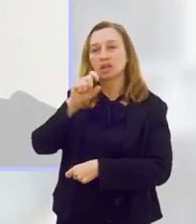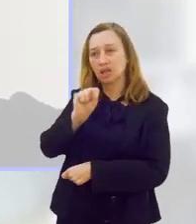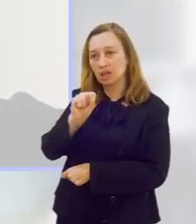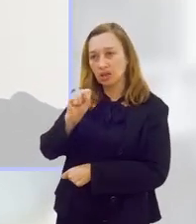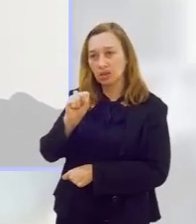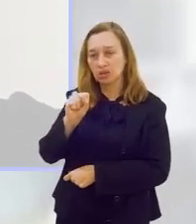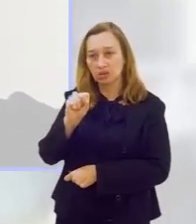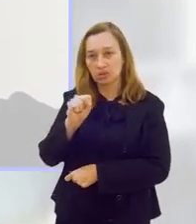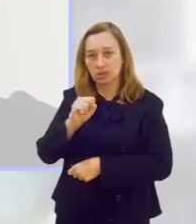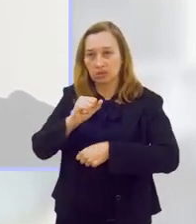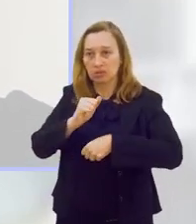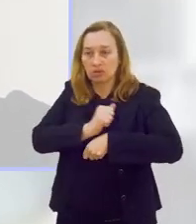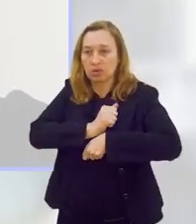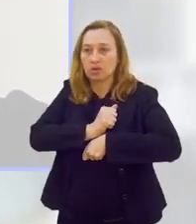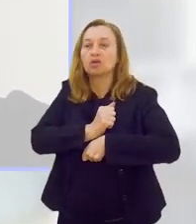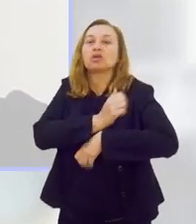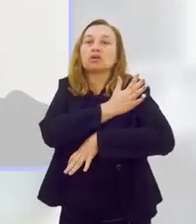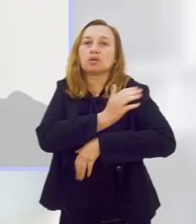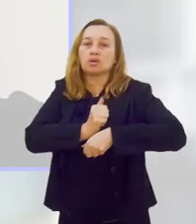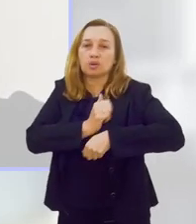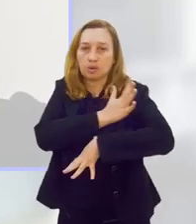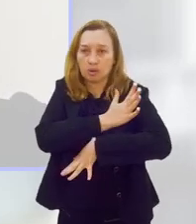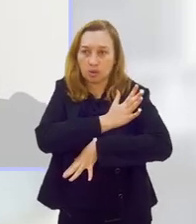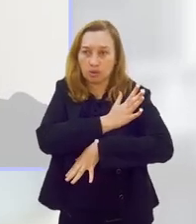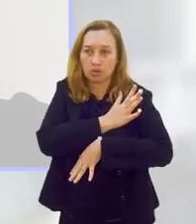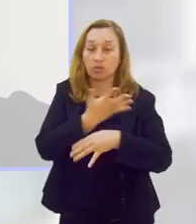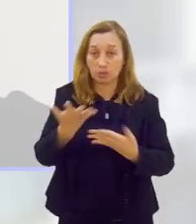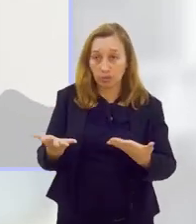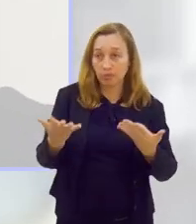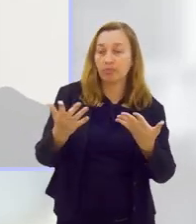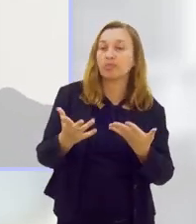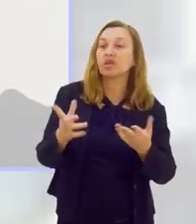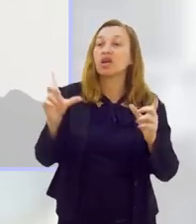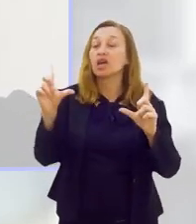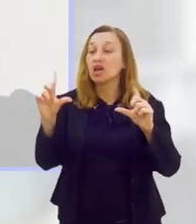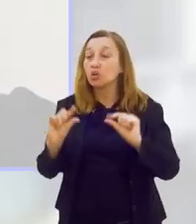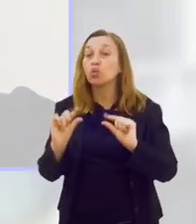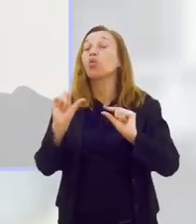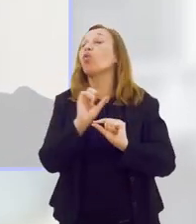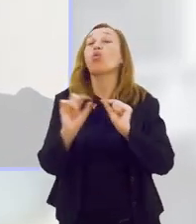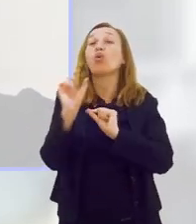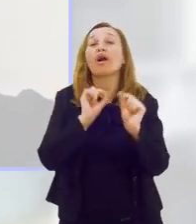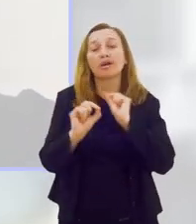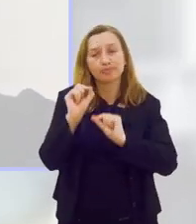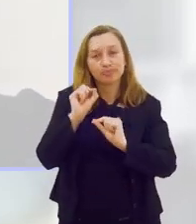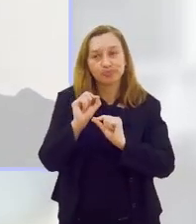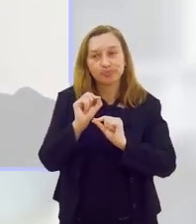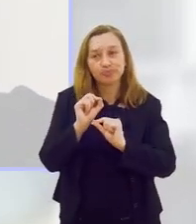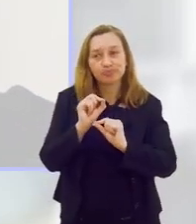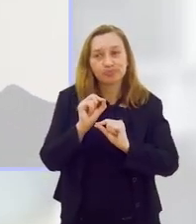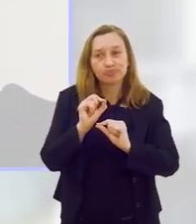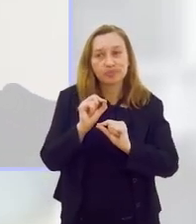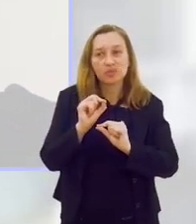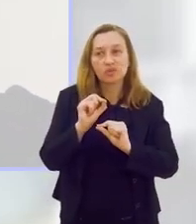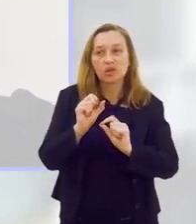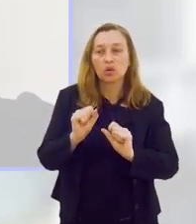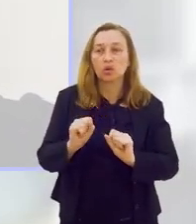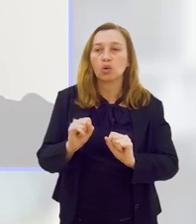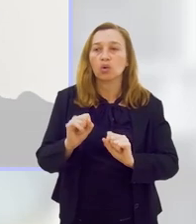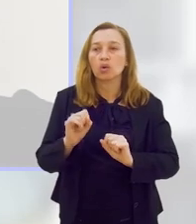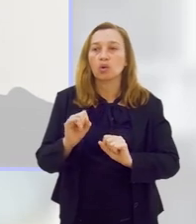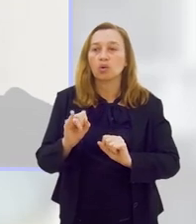resume, vamos dizer, a obesidade, sobrepeso, né? O ganho de gordura